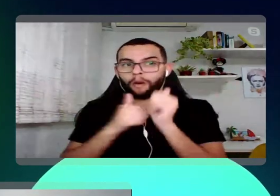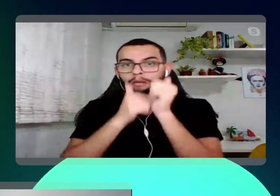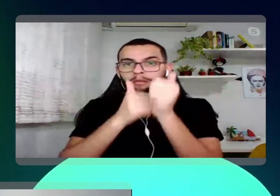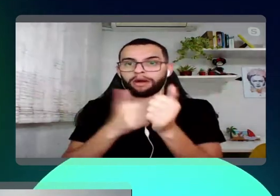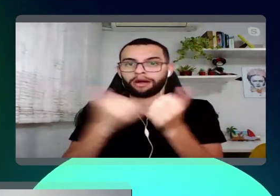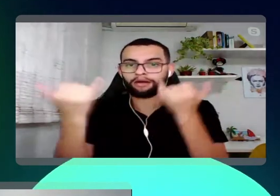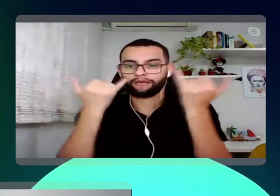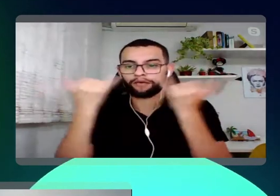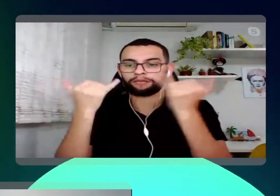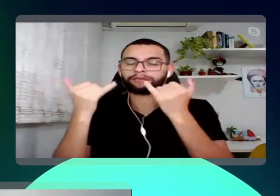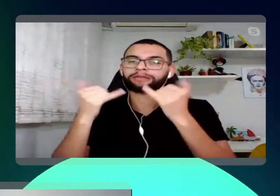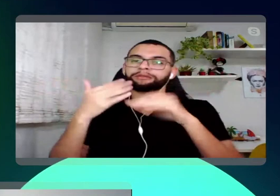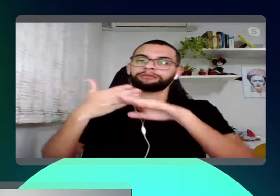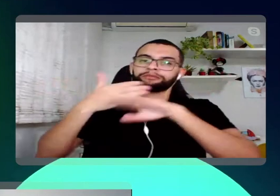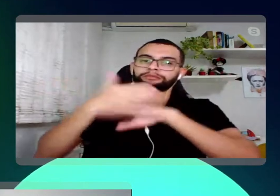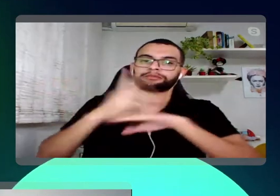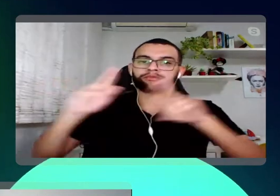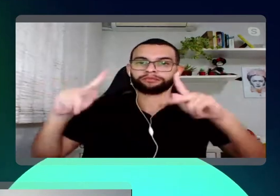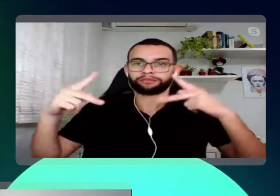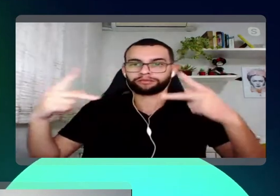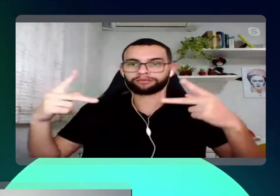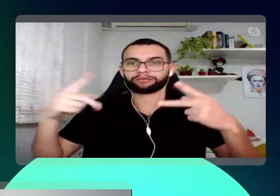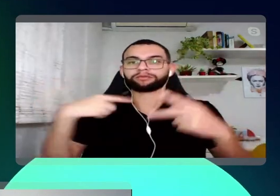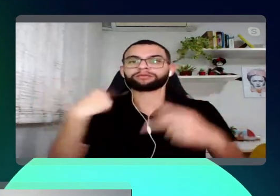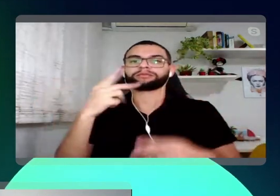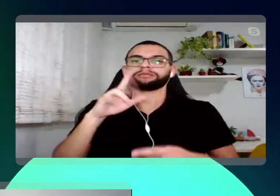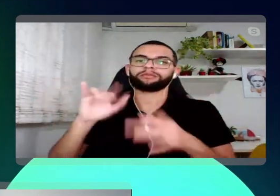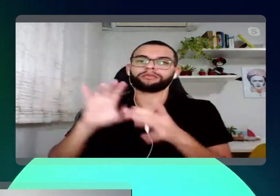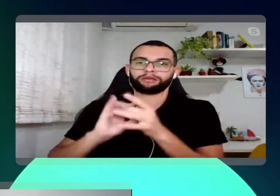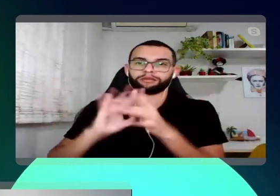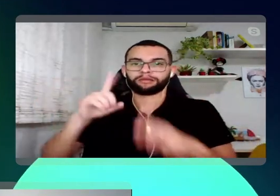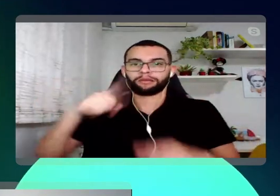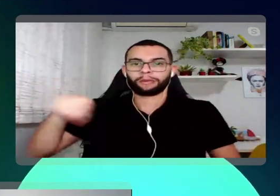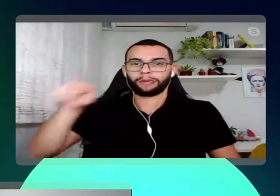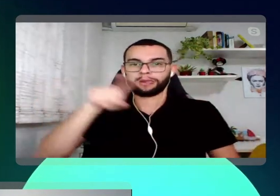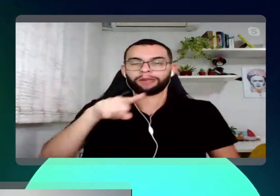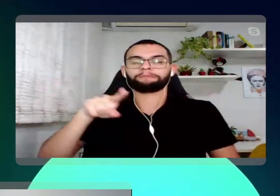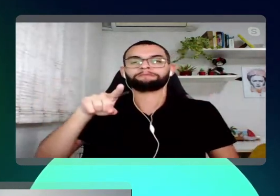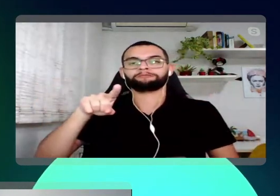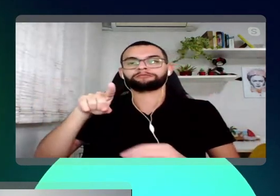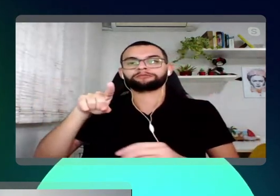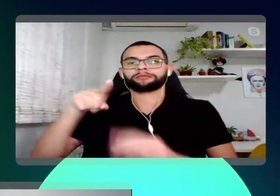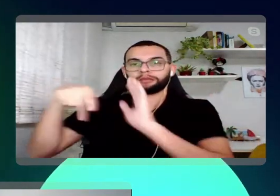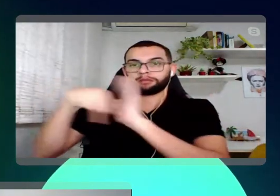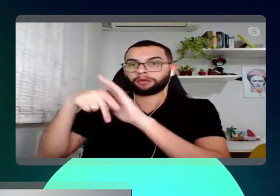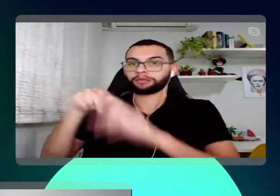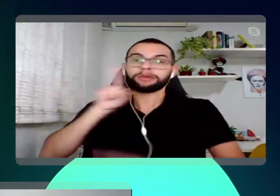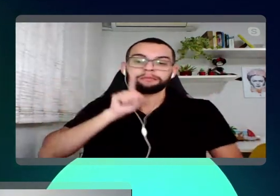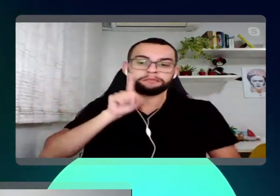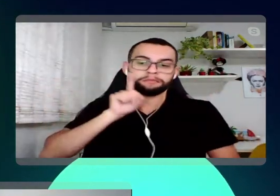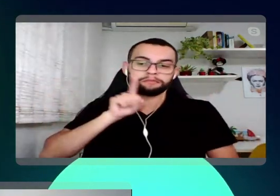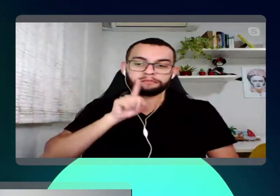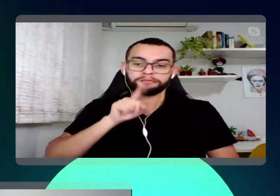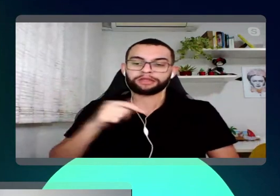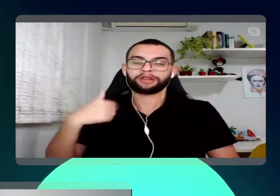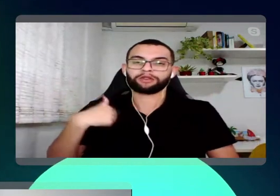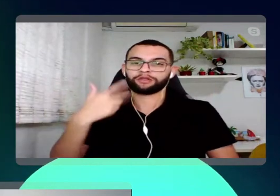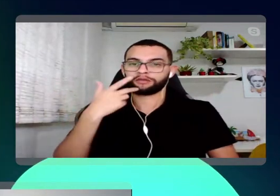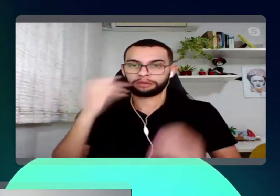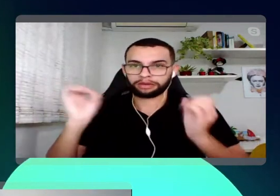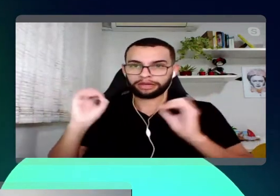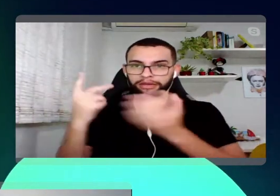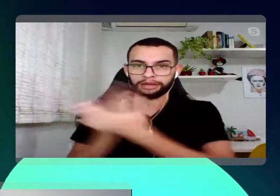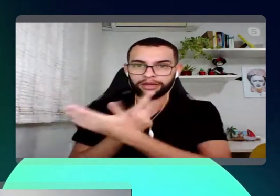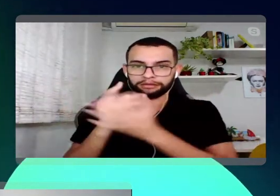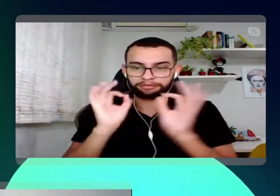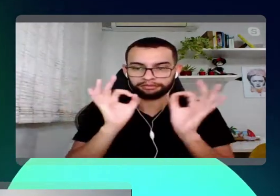Acessem o link que a gente vai disponibilizar para vocês para as americanas. Eu não estou falando nada